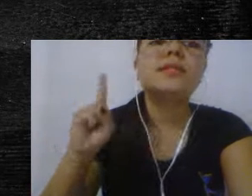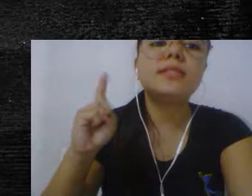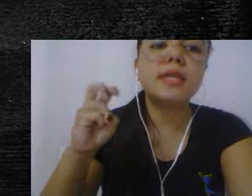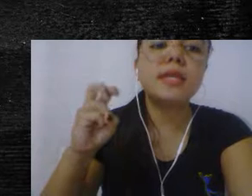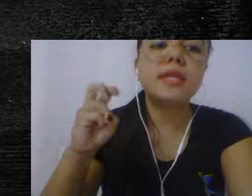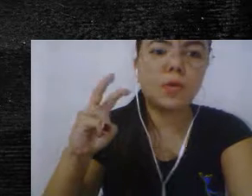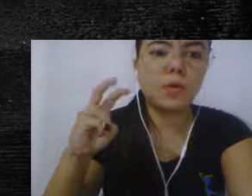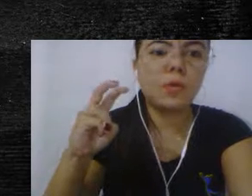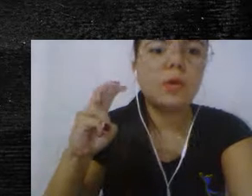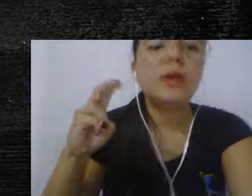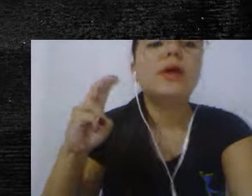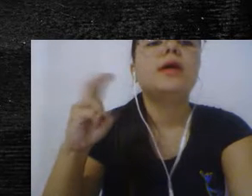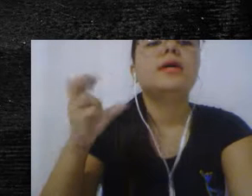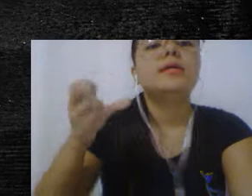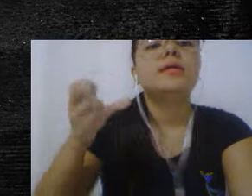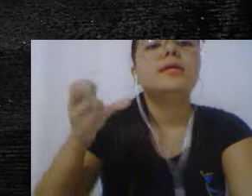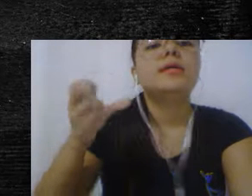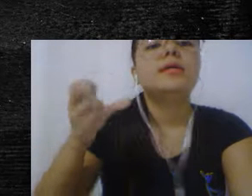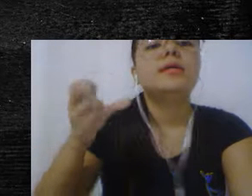cinco,